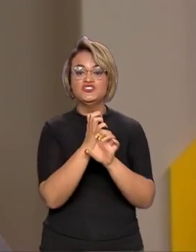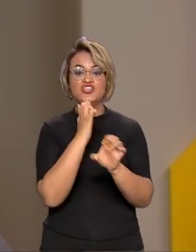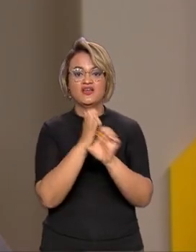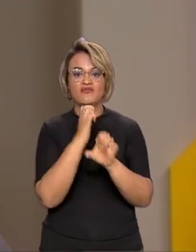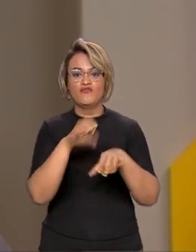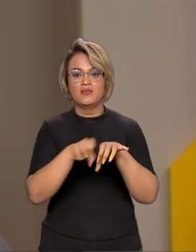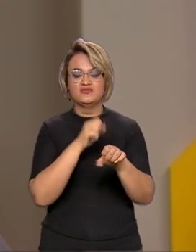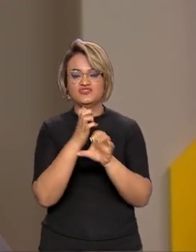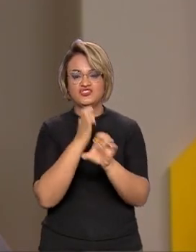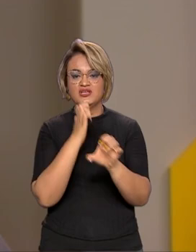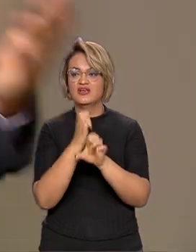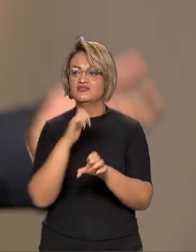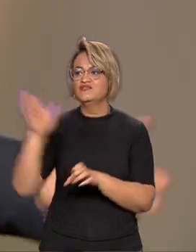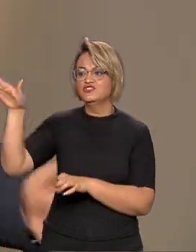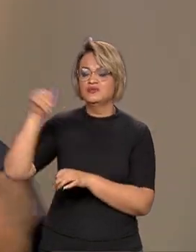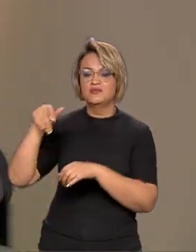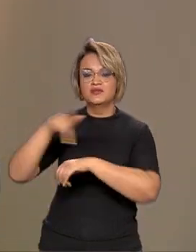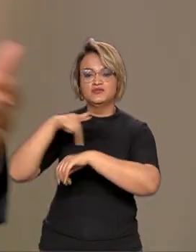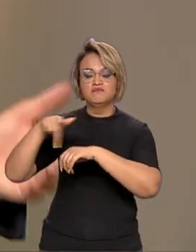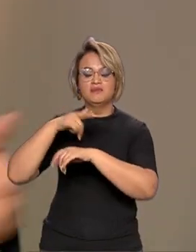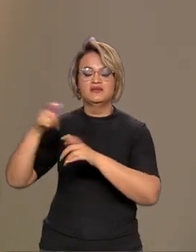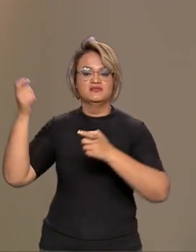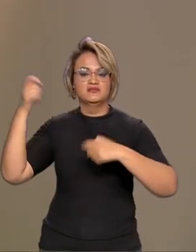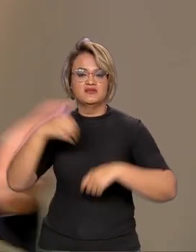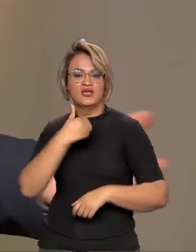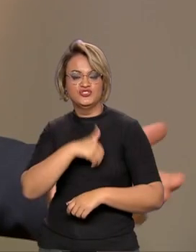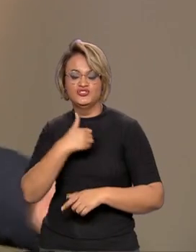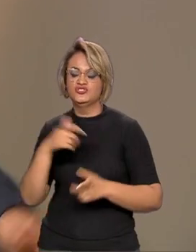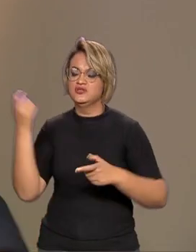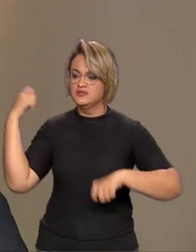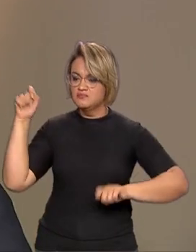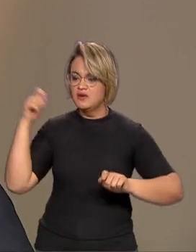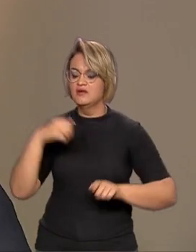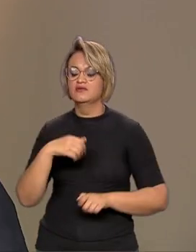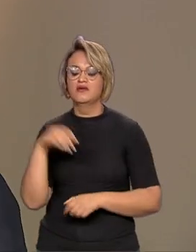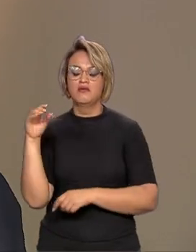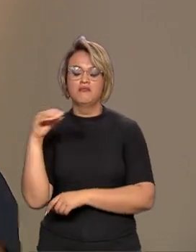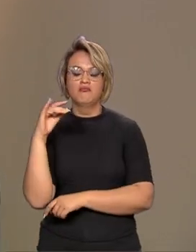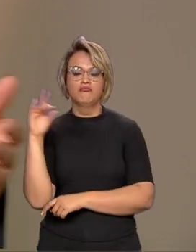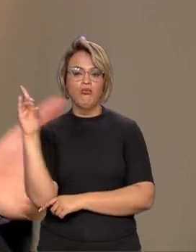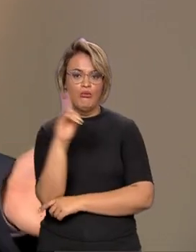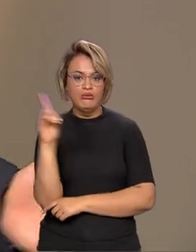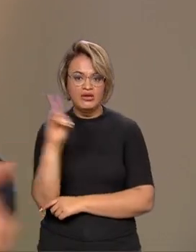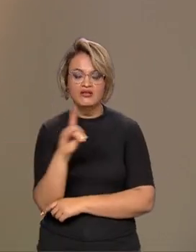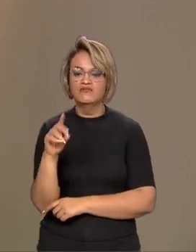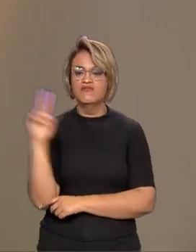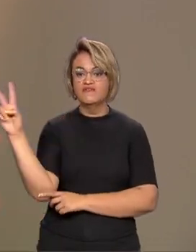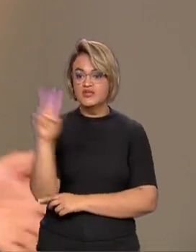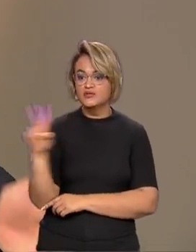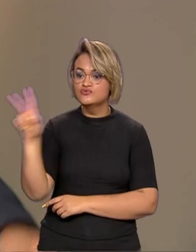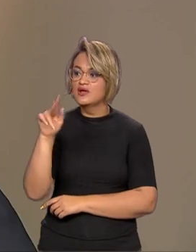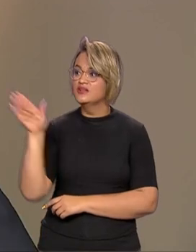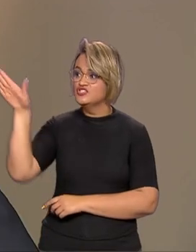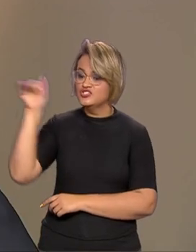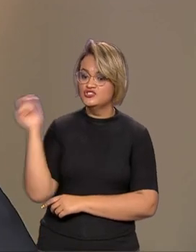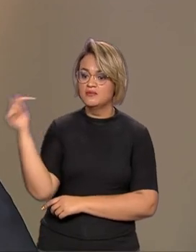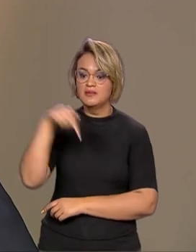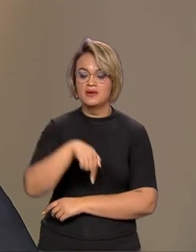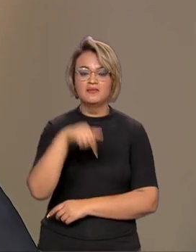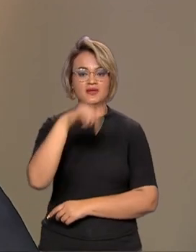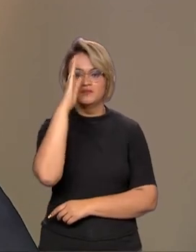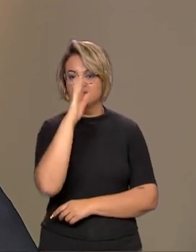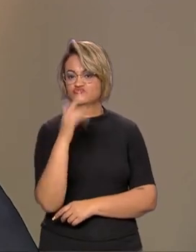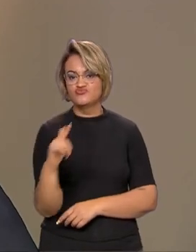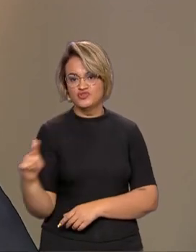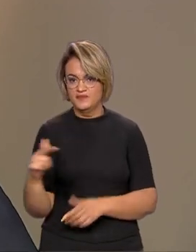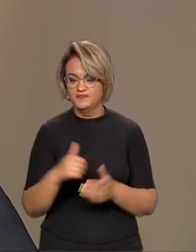As empresas tinham que importar engenheiro da Argentina, da Espanha, do Portugal, da Bolívia, da Venezuela, porque faltava engenheiro no Brasil.